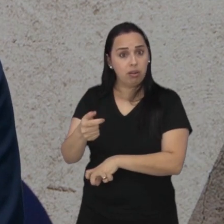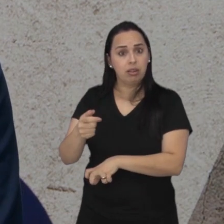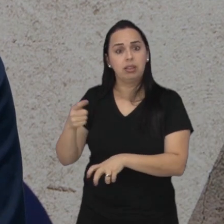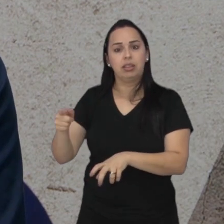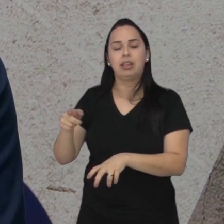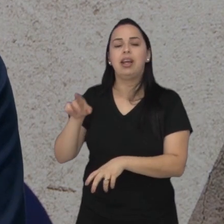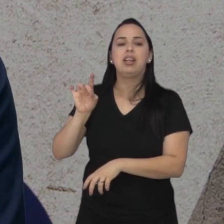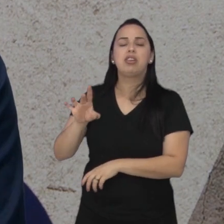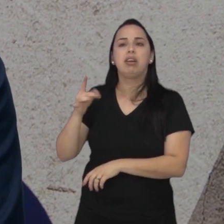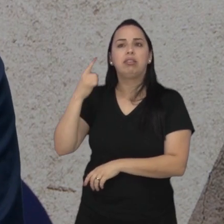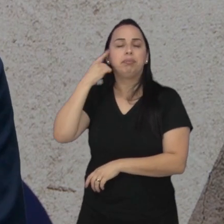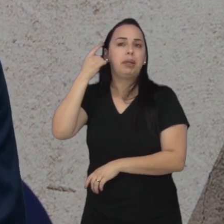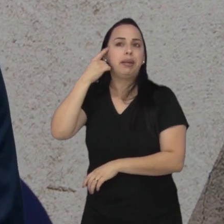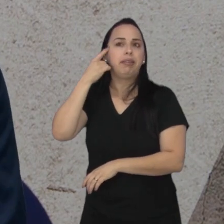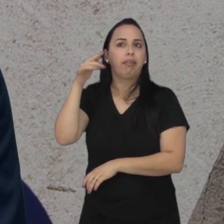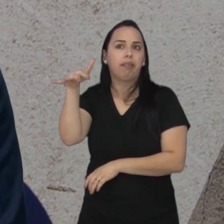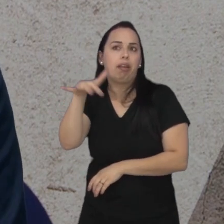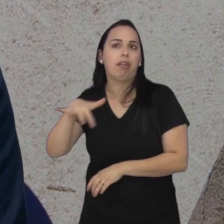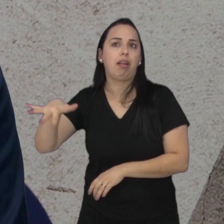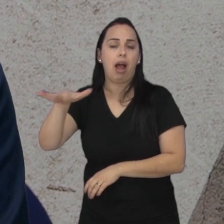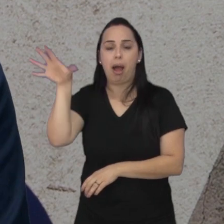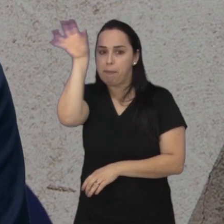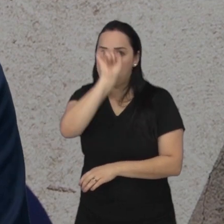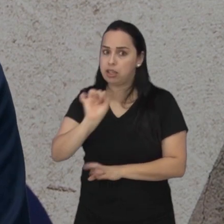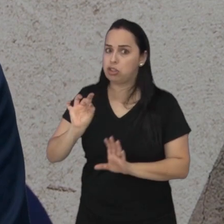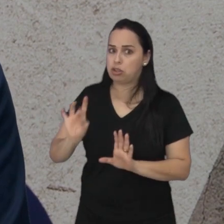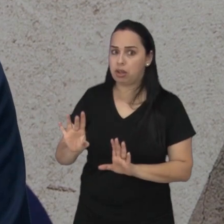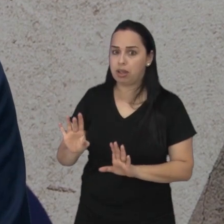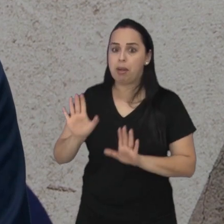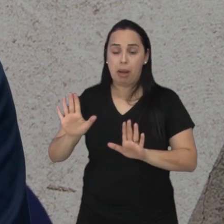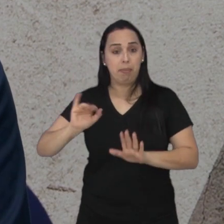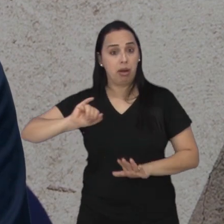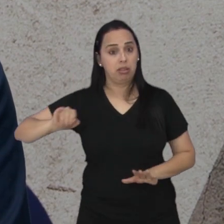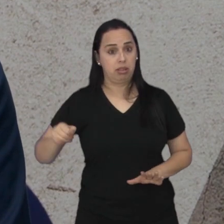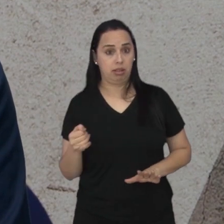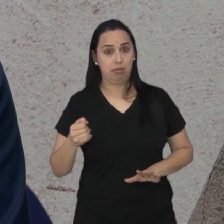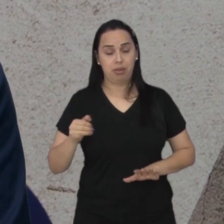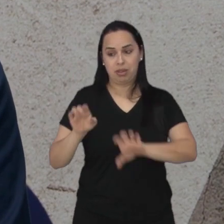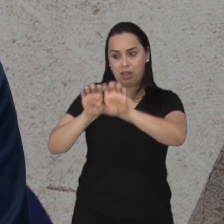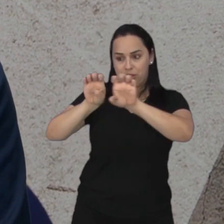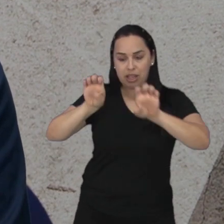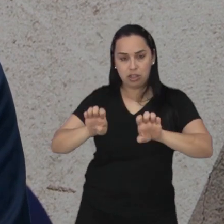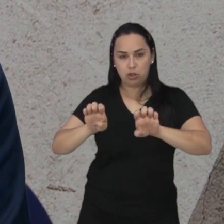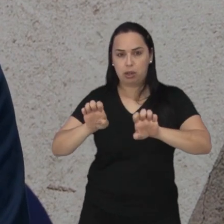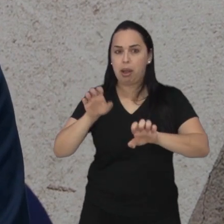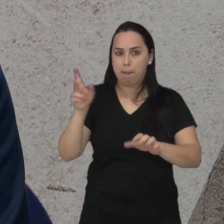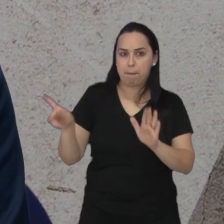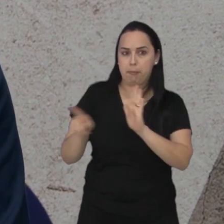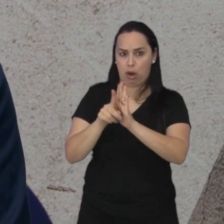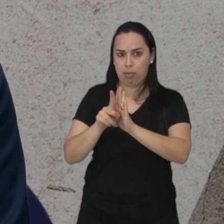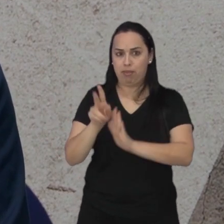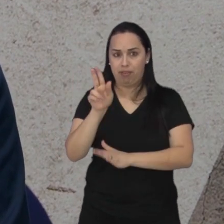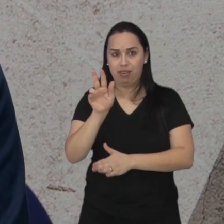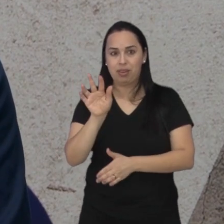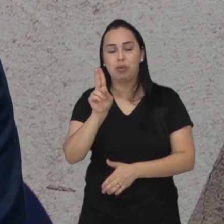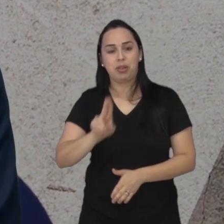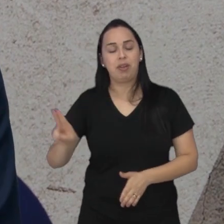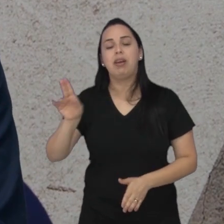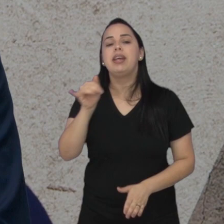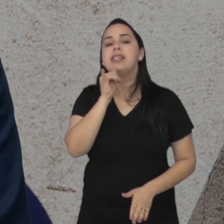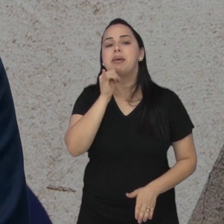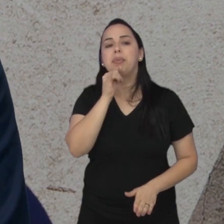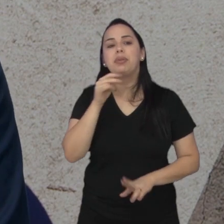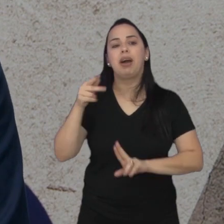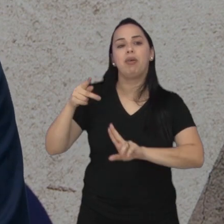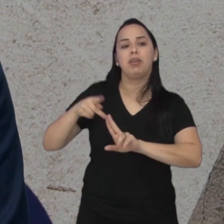pouco eu disse que ele sai como um generalista. Só que ele pode aproveitar a estrutura da universidade, né?